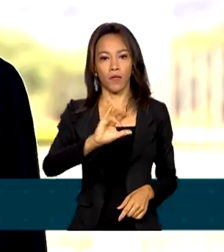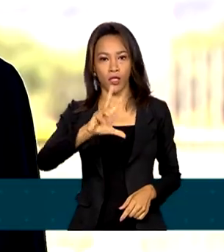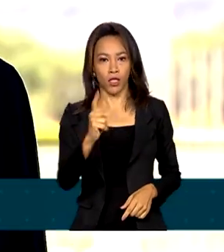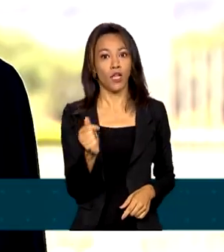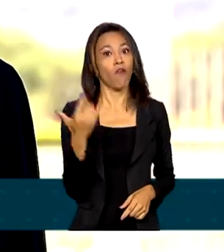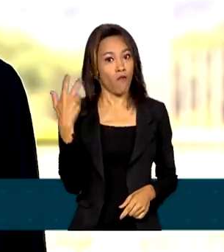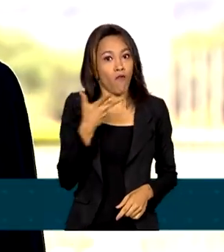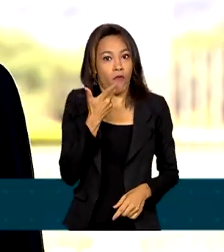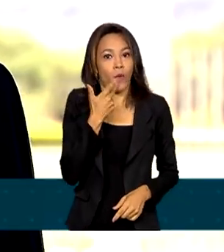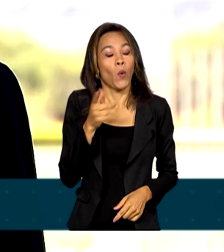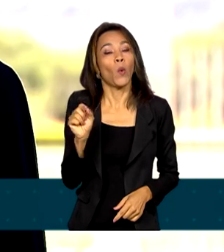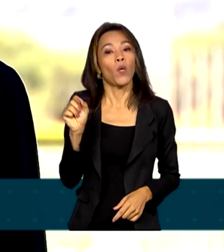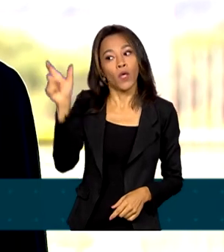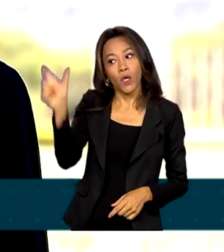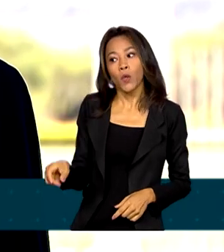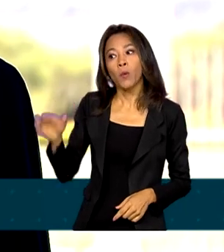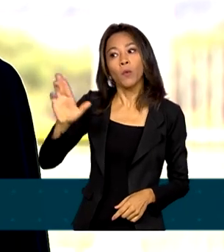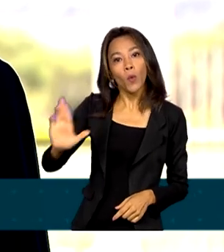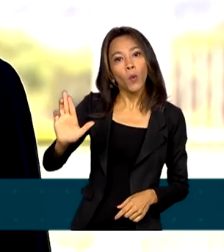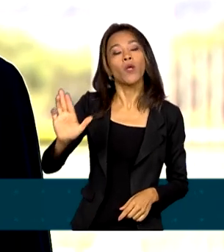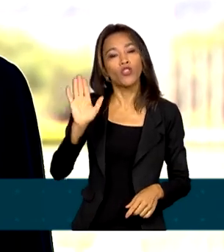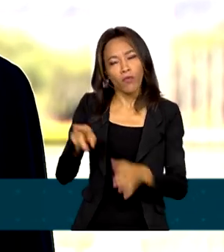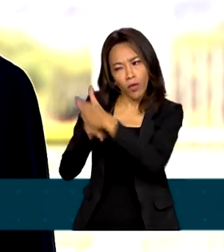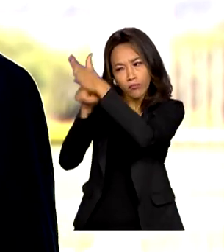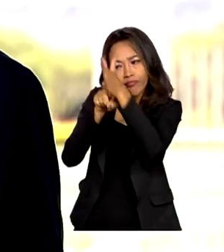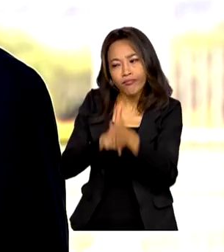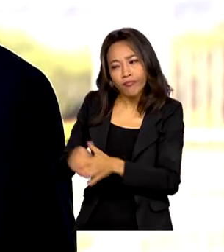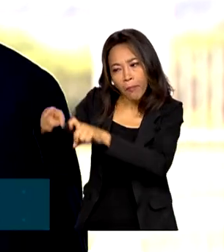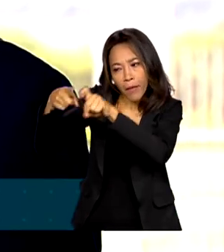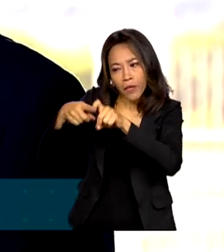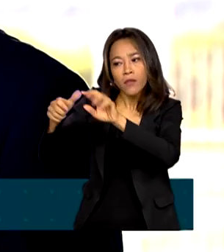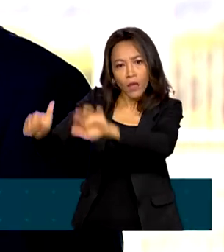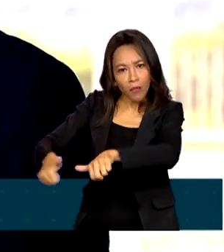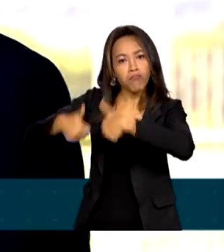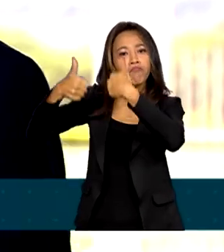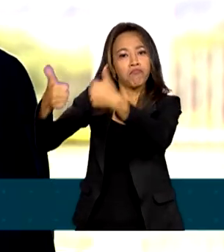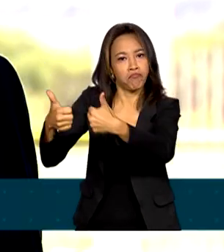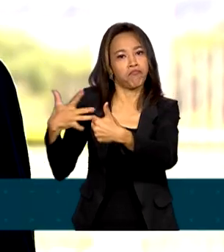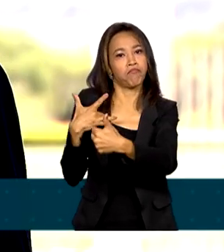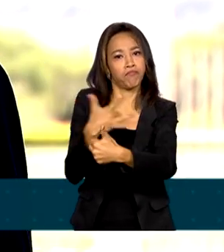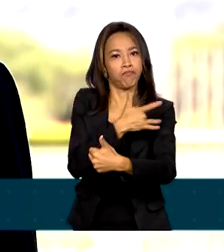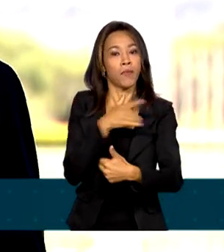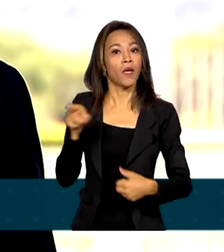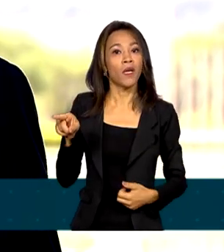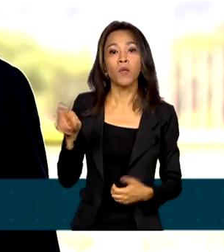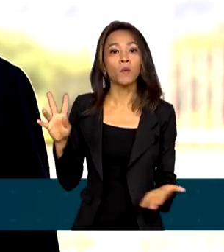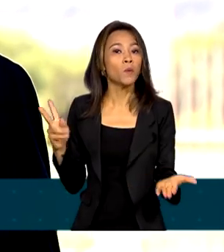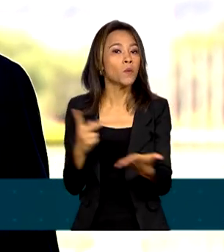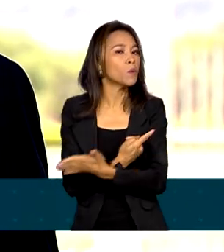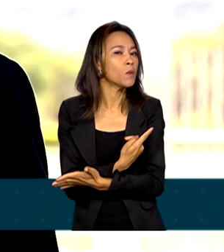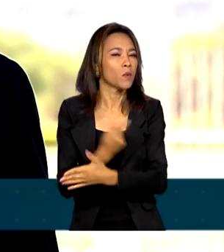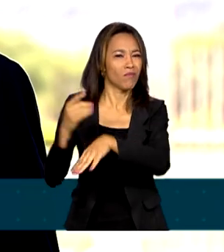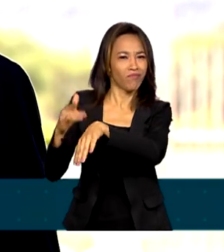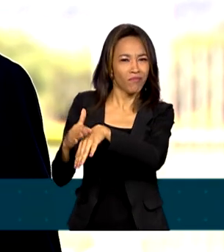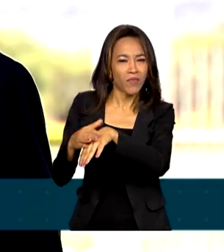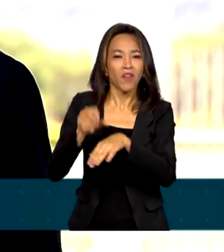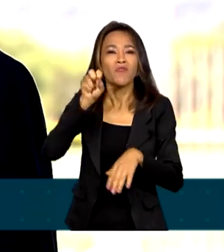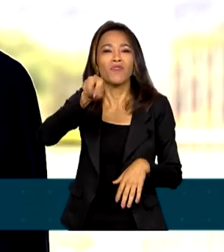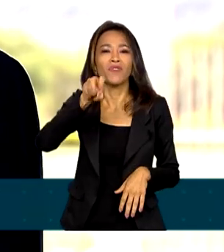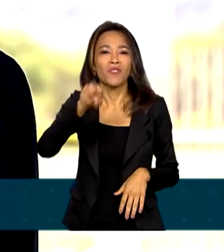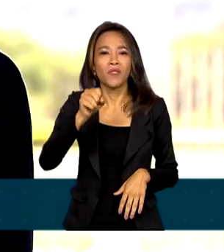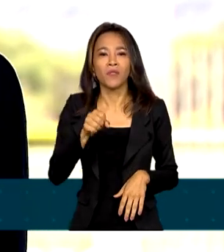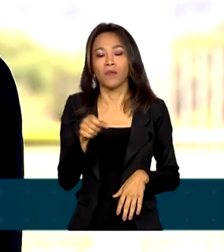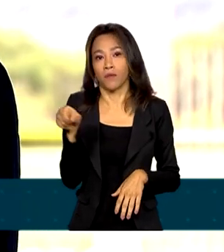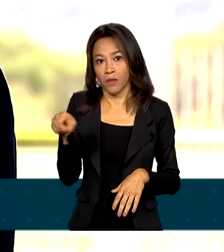Lula foi avaliado pela equipe médica e está se recuperando bem. Lula foi diagnosticado com uma pneumonia viral na última